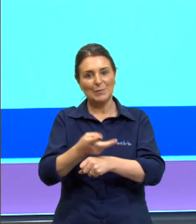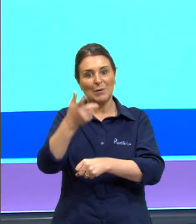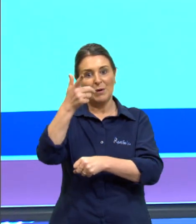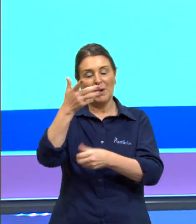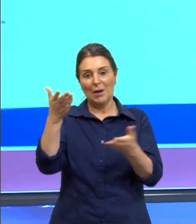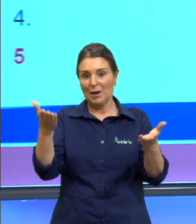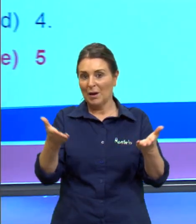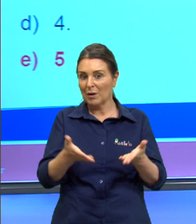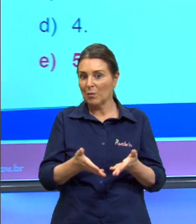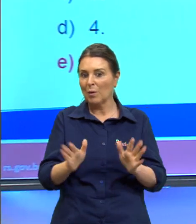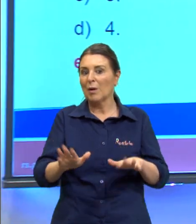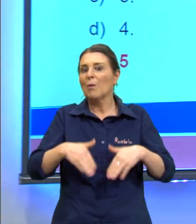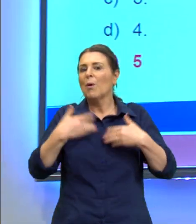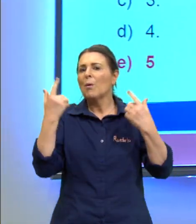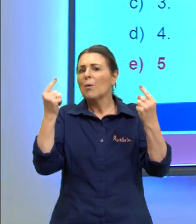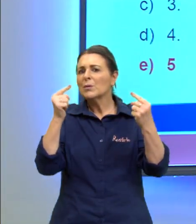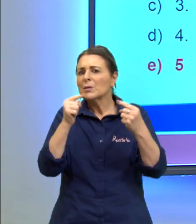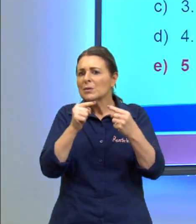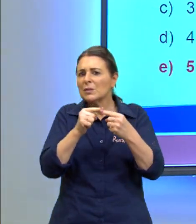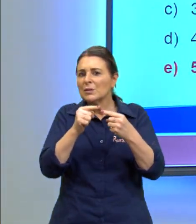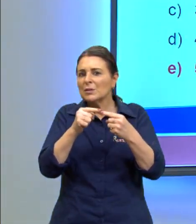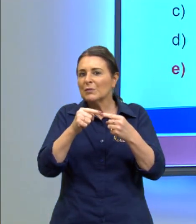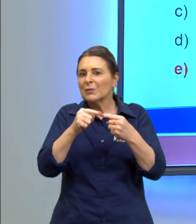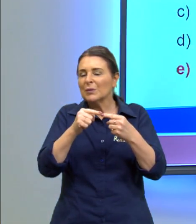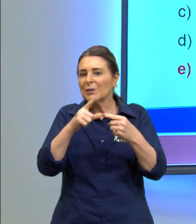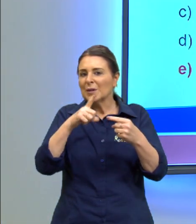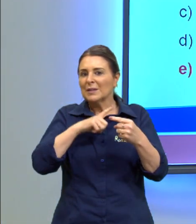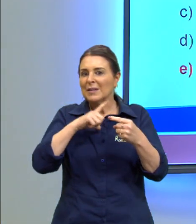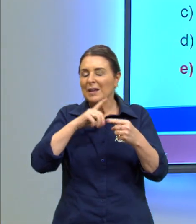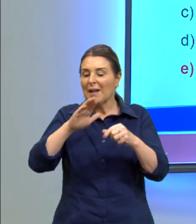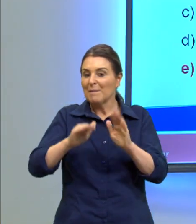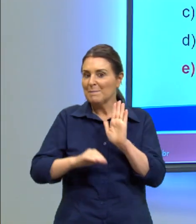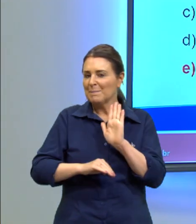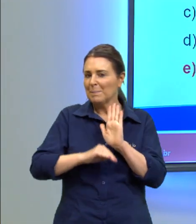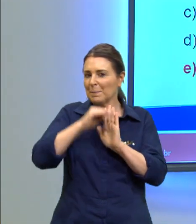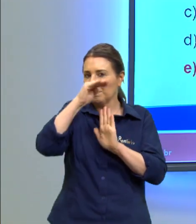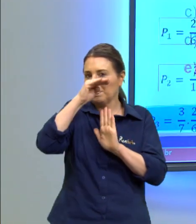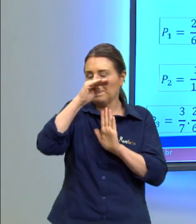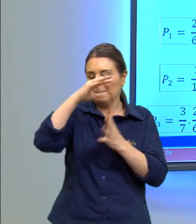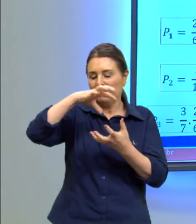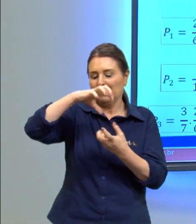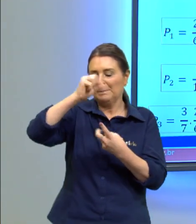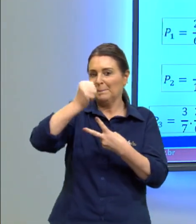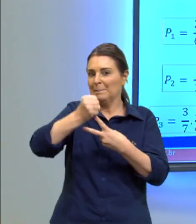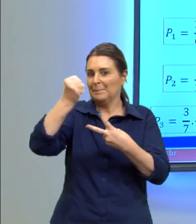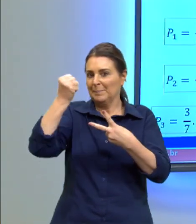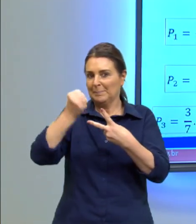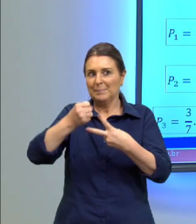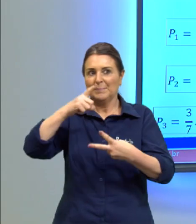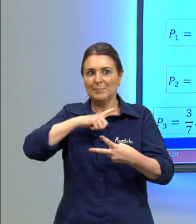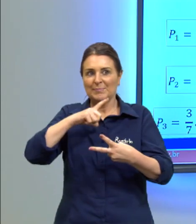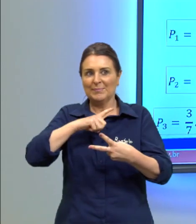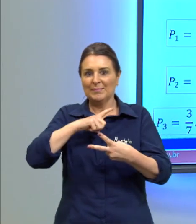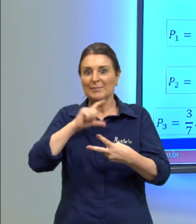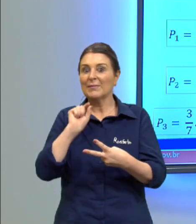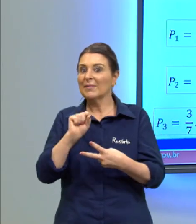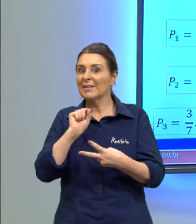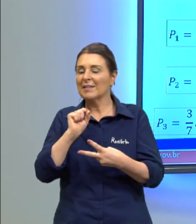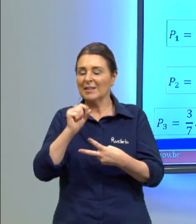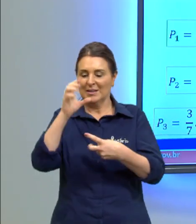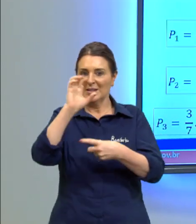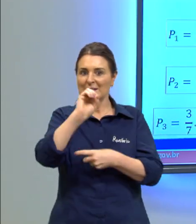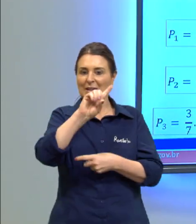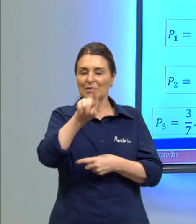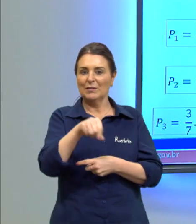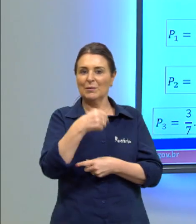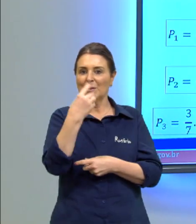qual é o objetivo obter a maior probabilidade então a maior probabilidade que nós temos é 0